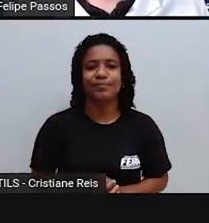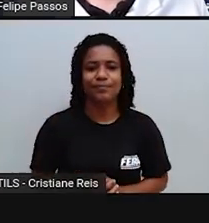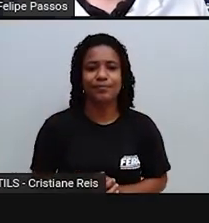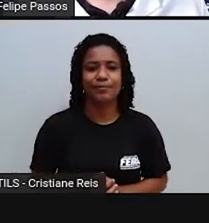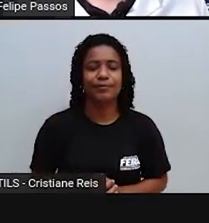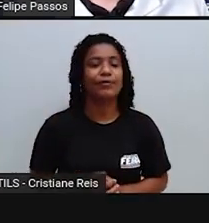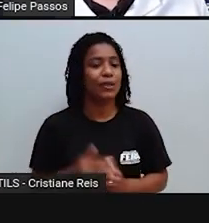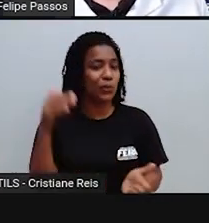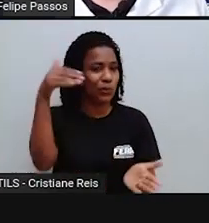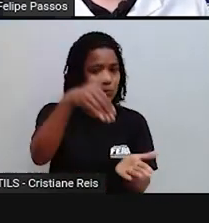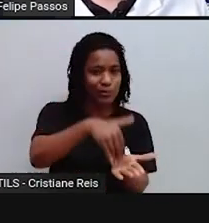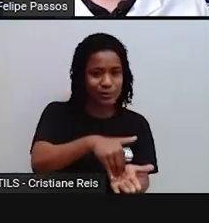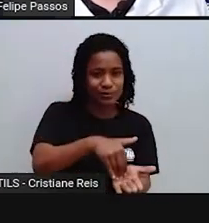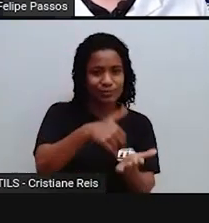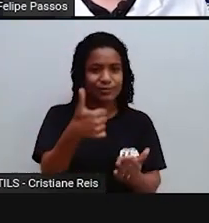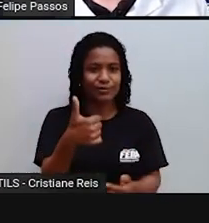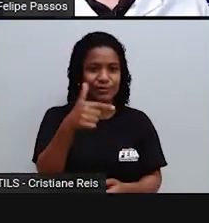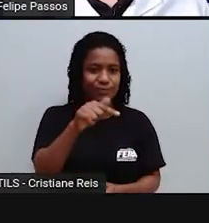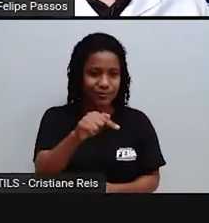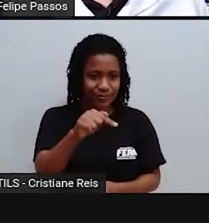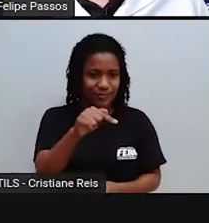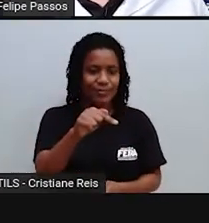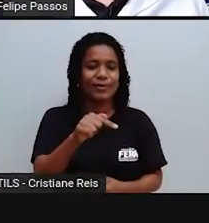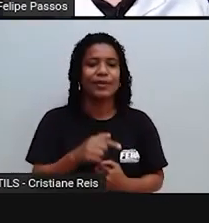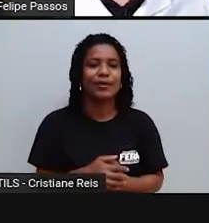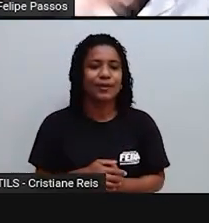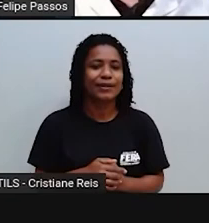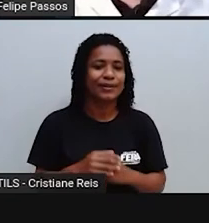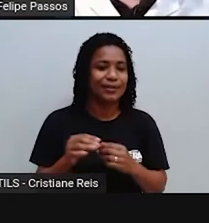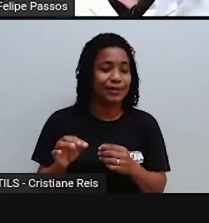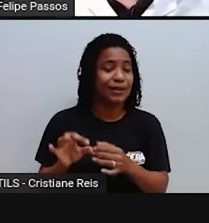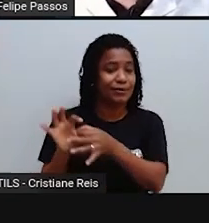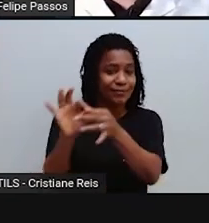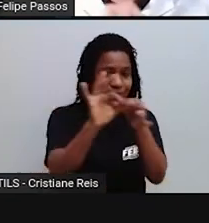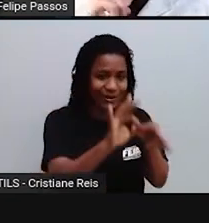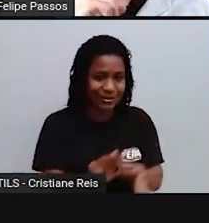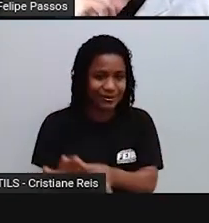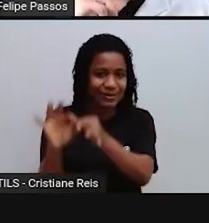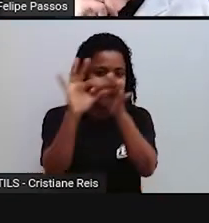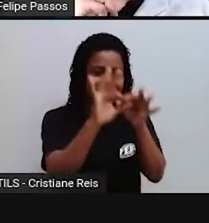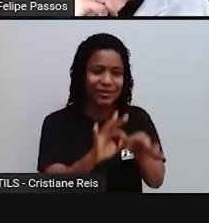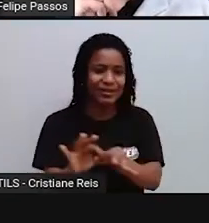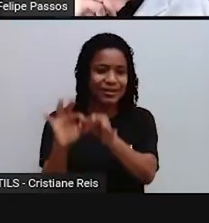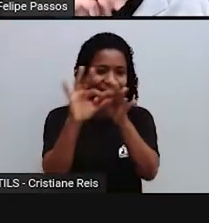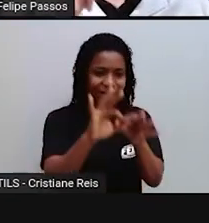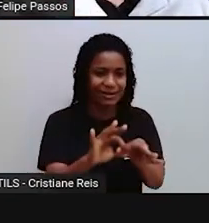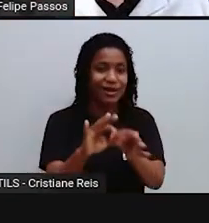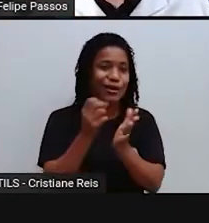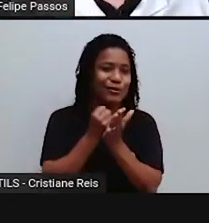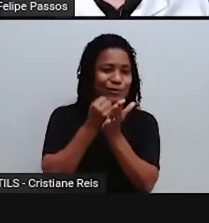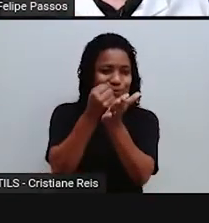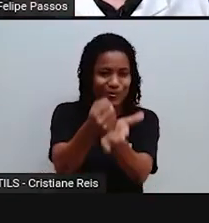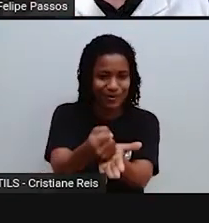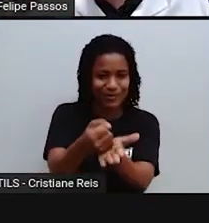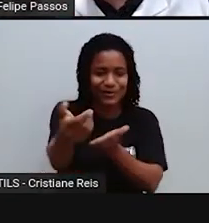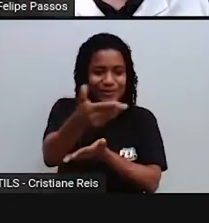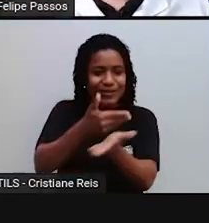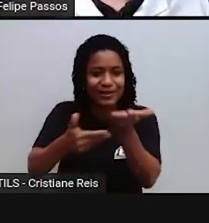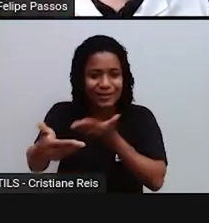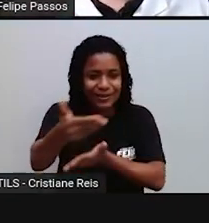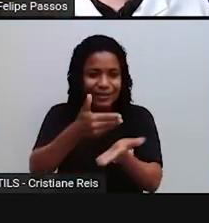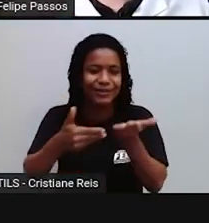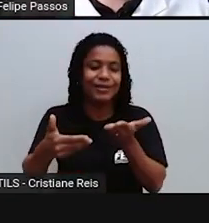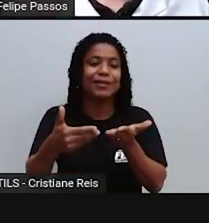meios de implementação. Por que esse Objetivo 17? Para tudo isso que a gente discutiu nos outros 16 objetivos, a gente precisa que as